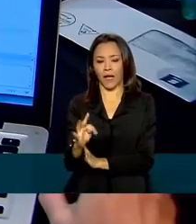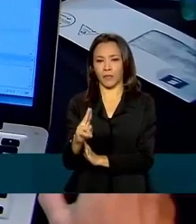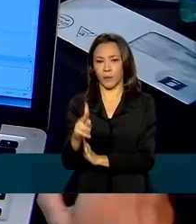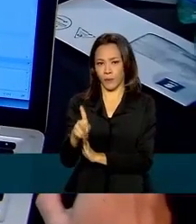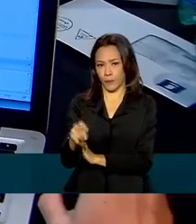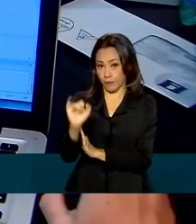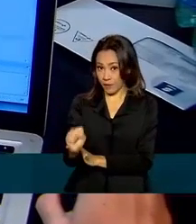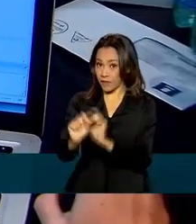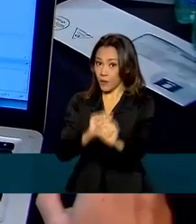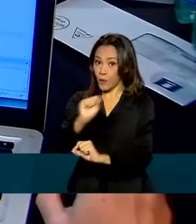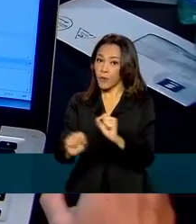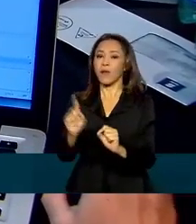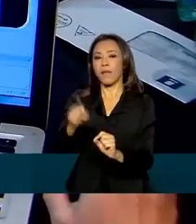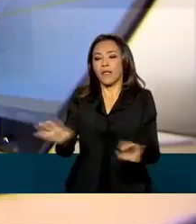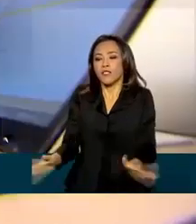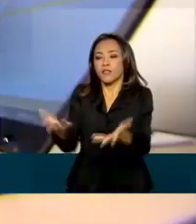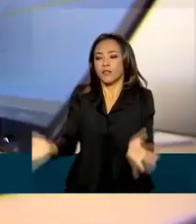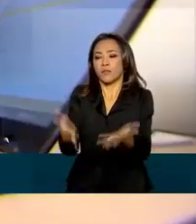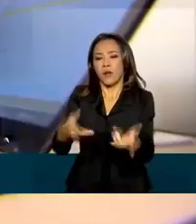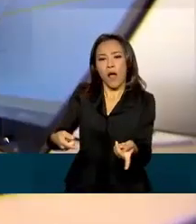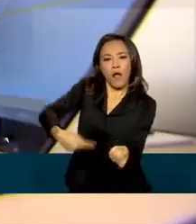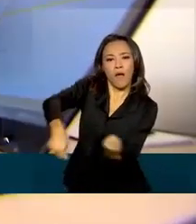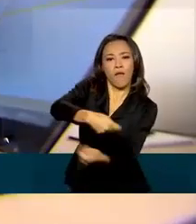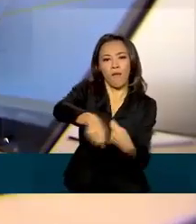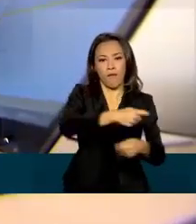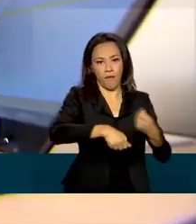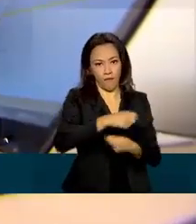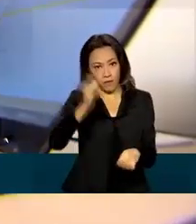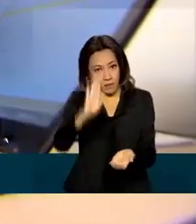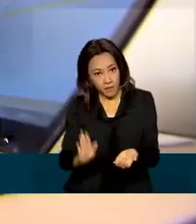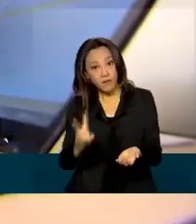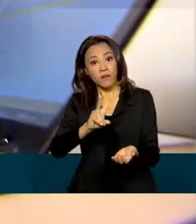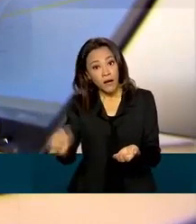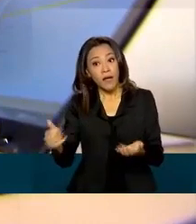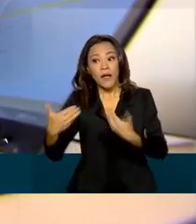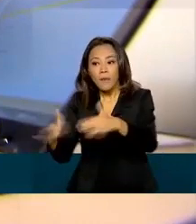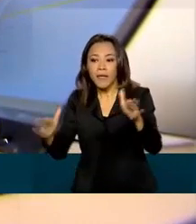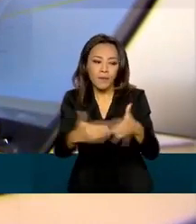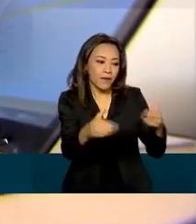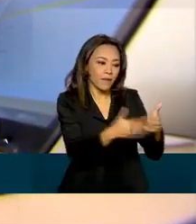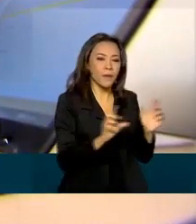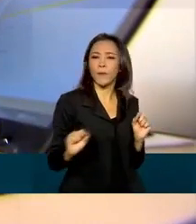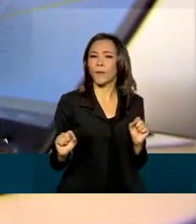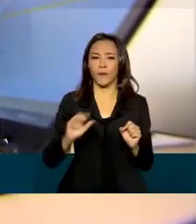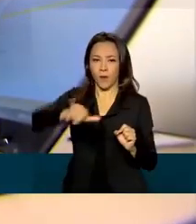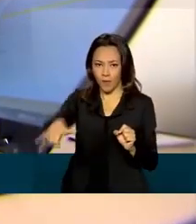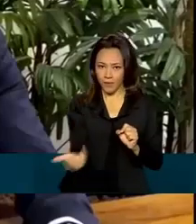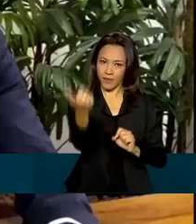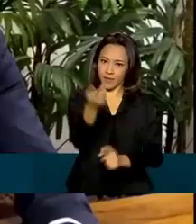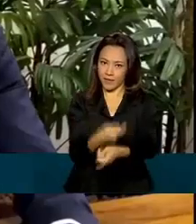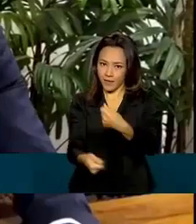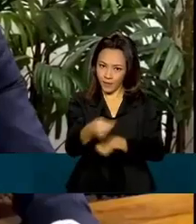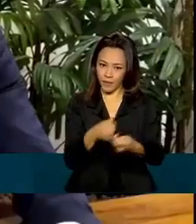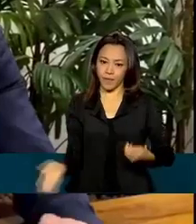modernizar o ambiente de negócios no Brasil, facilitar a atração de investimento e abrir novas oportunidades econômicas.